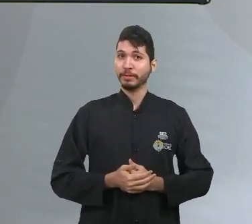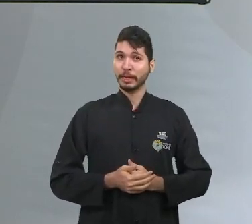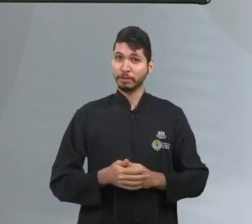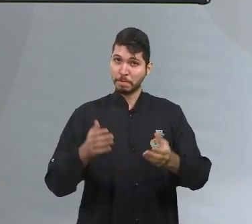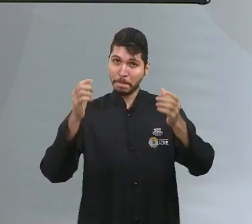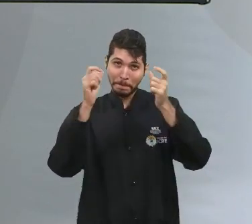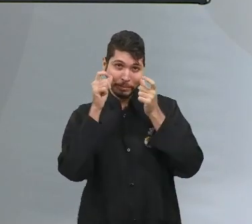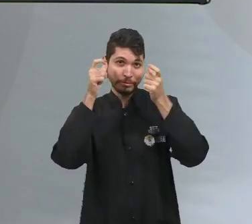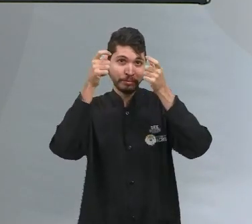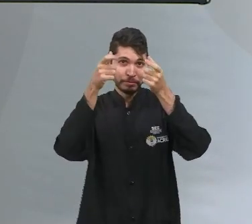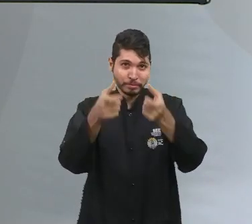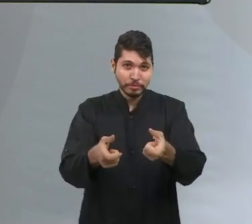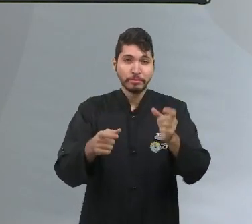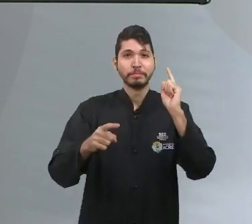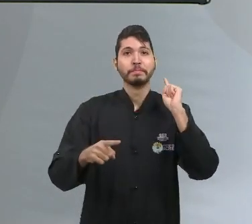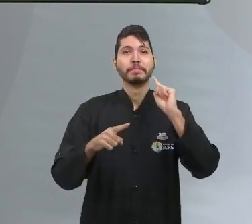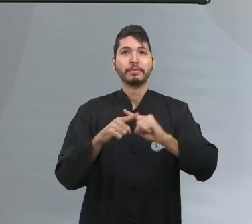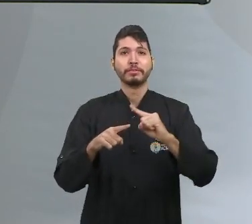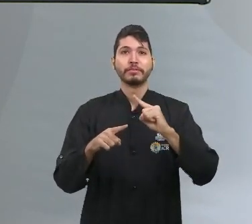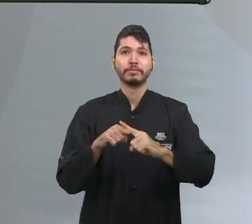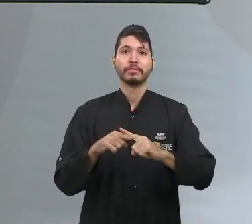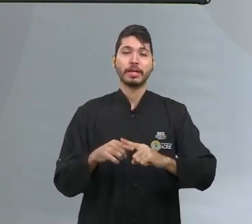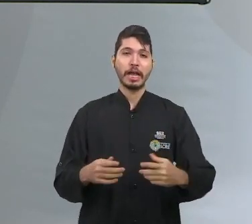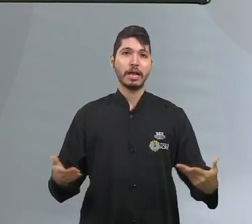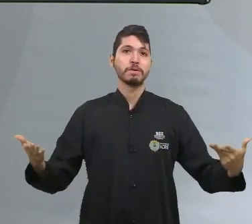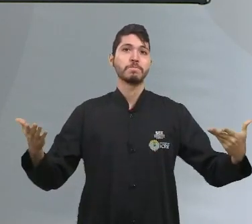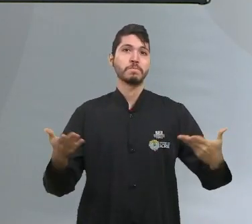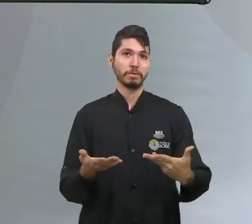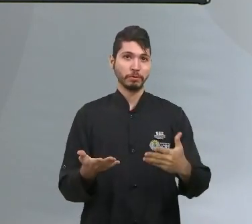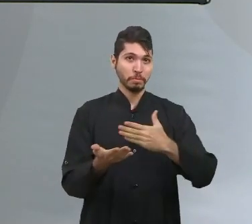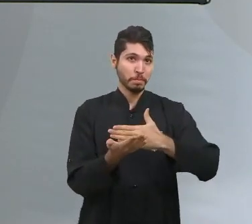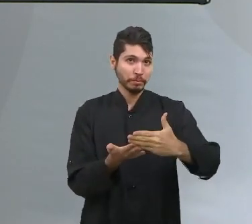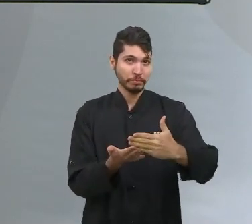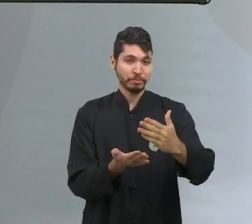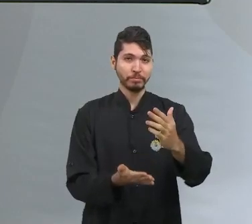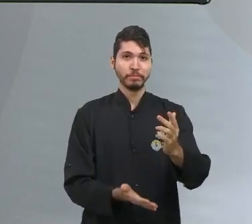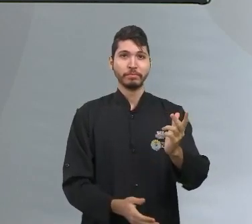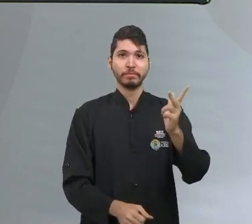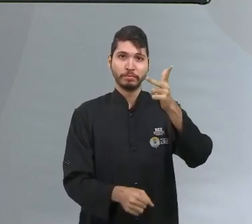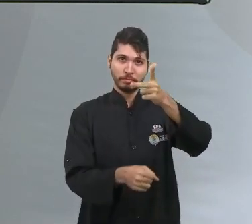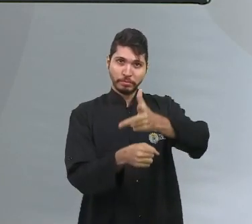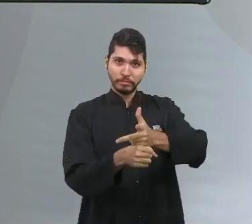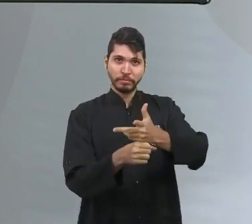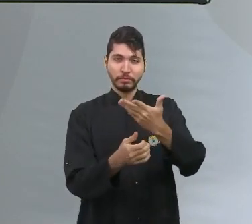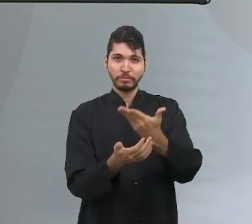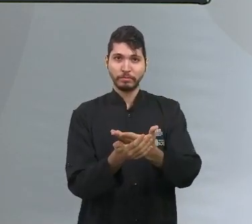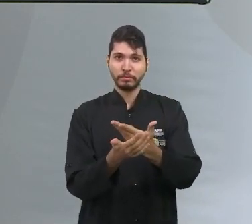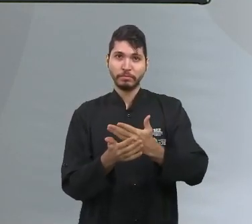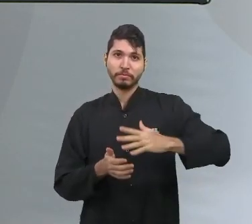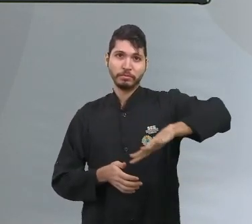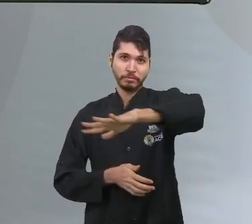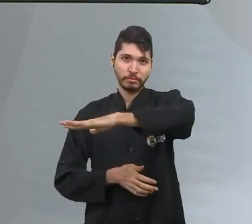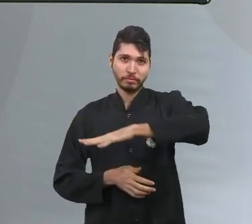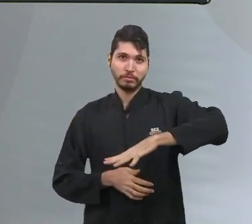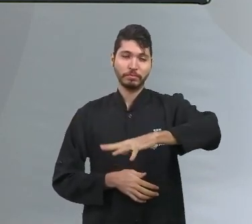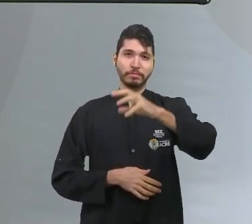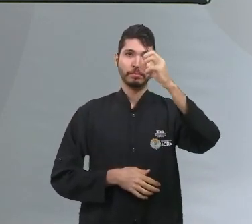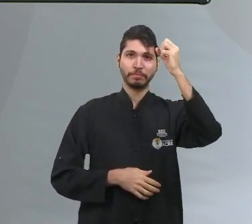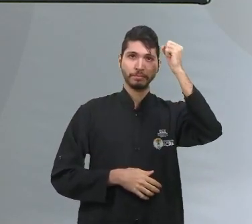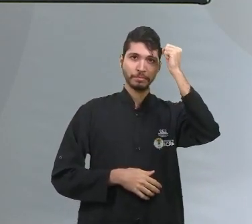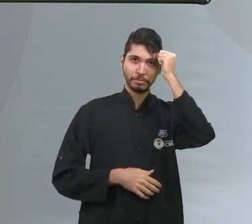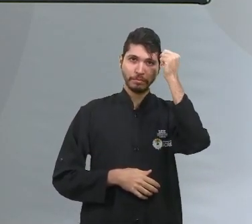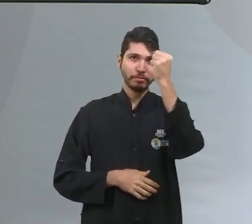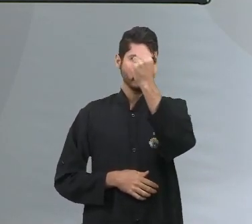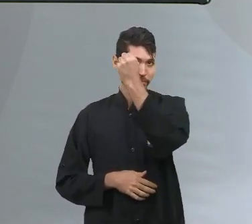atenção, porque você começa a acompanhar uma videoaula do componente curricular Sociologia. As